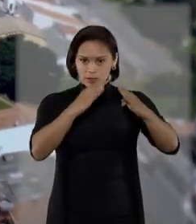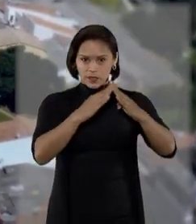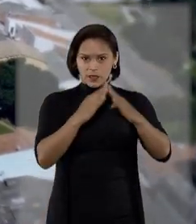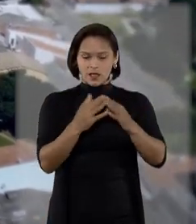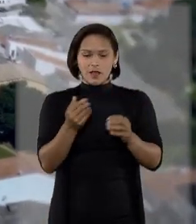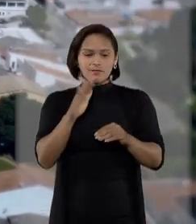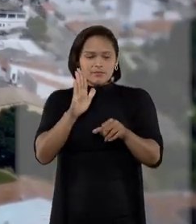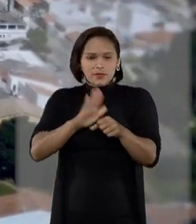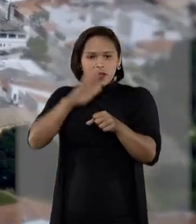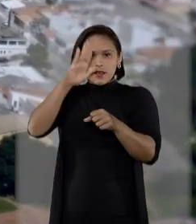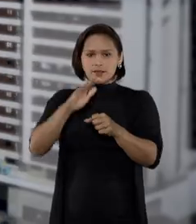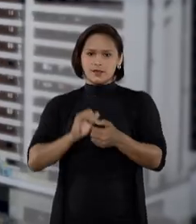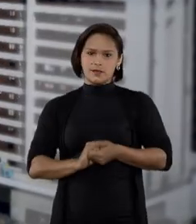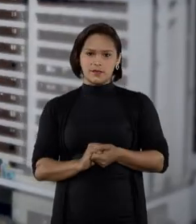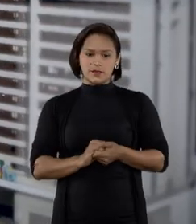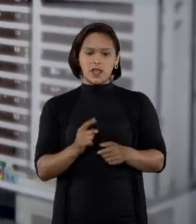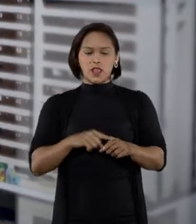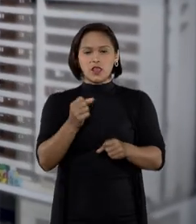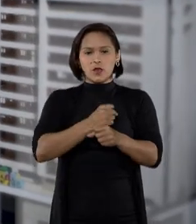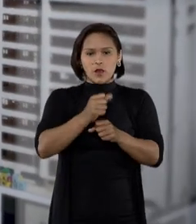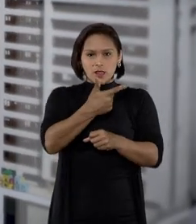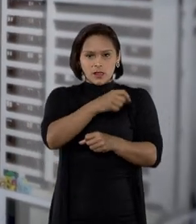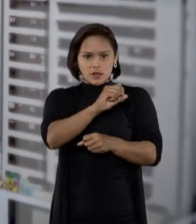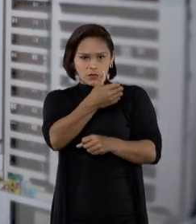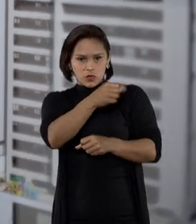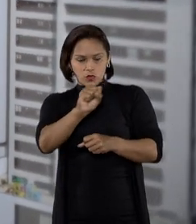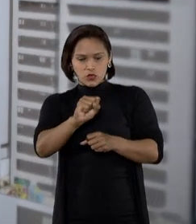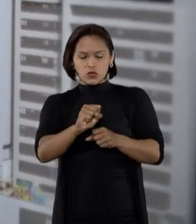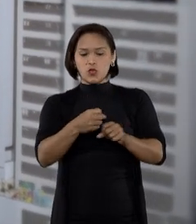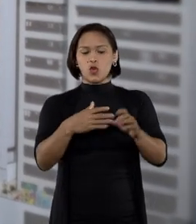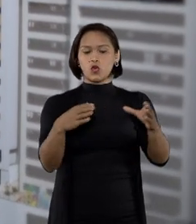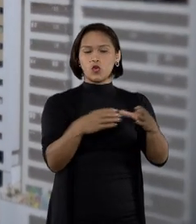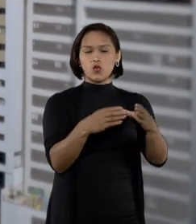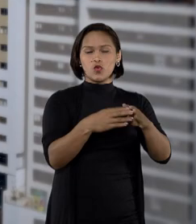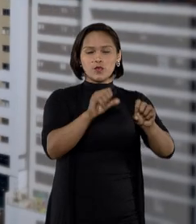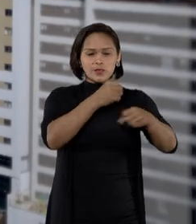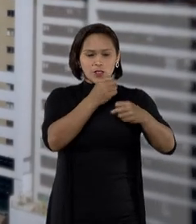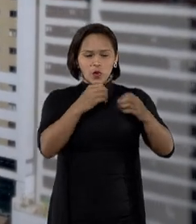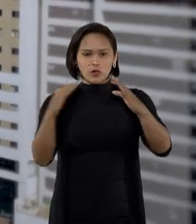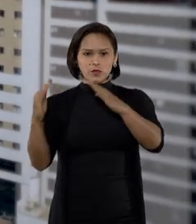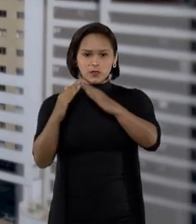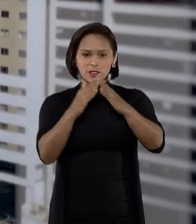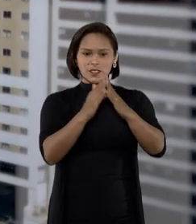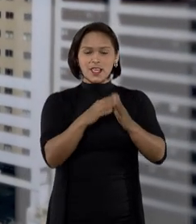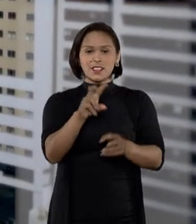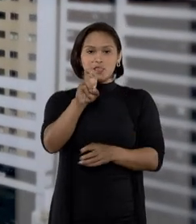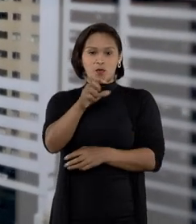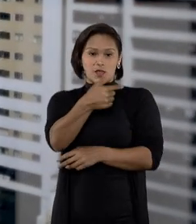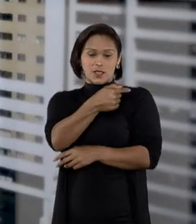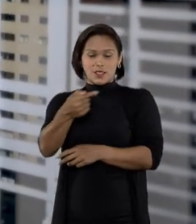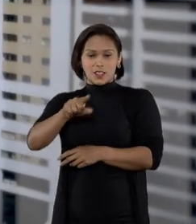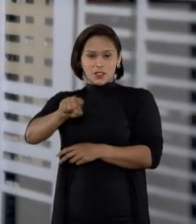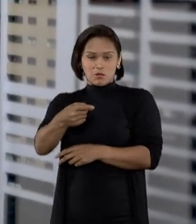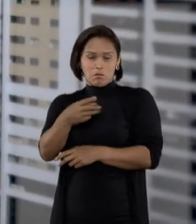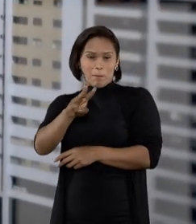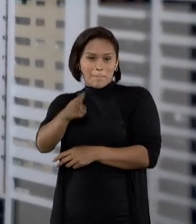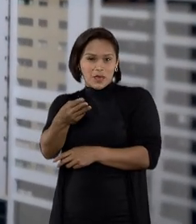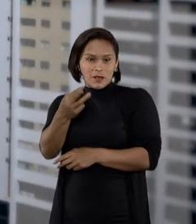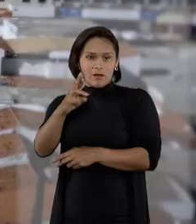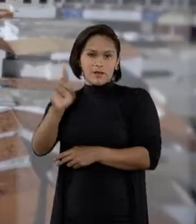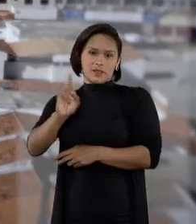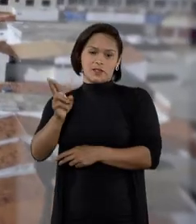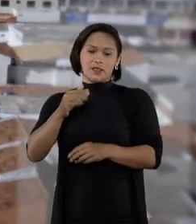perspectivas de crescimento. Em 2018, setor de construção civil movimentou R 57,7 bilhões,